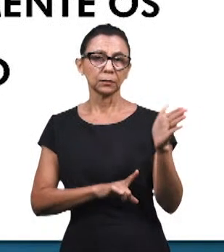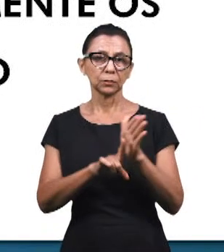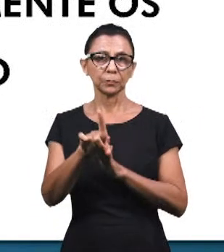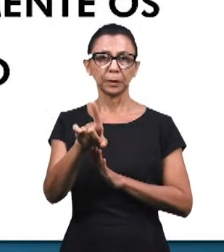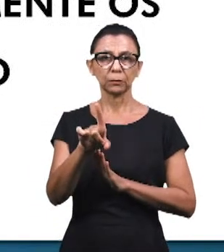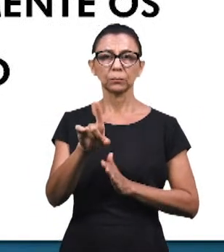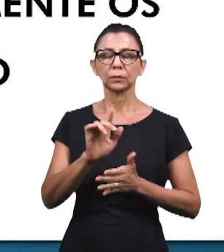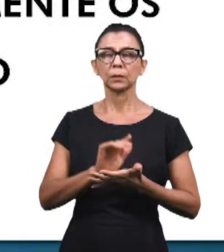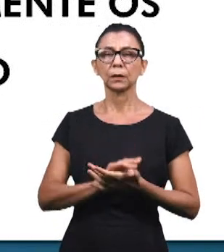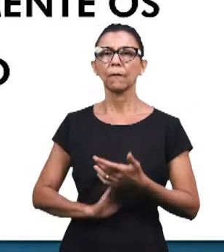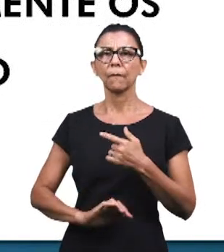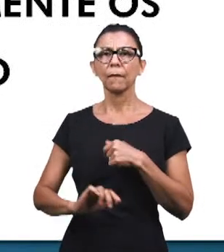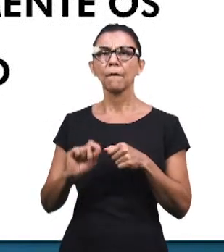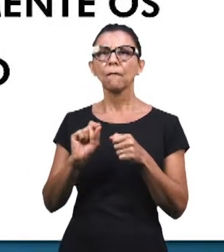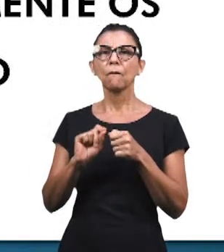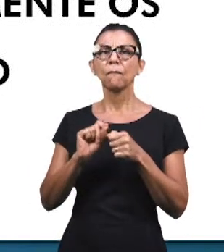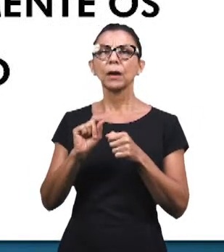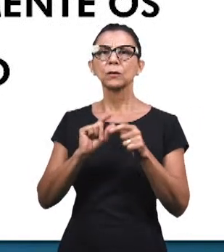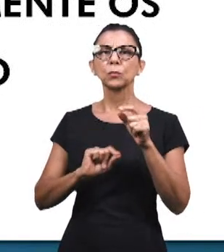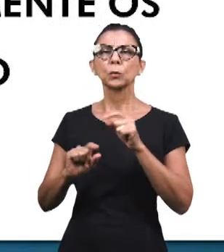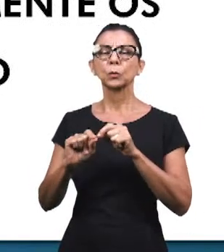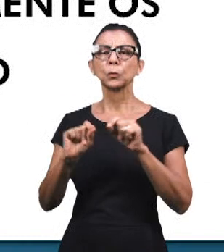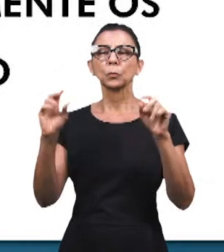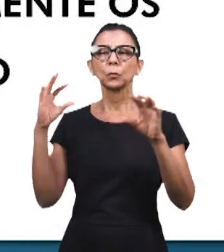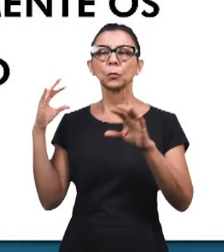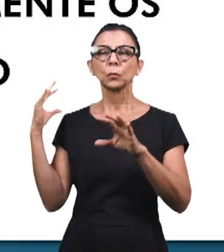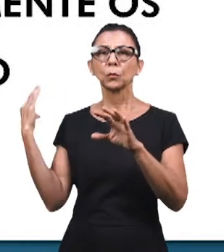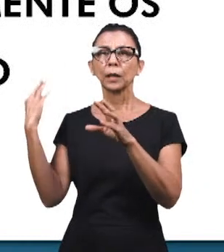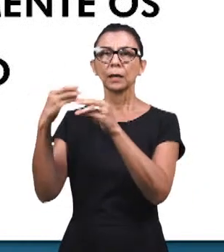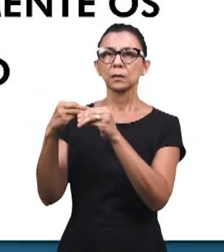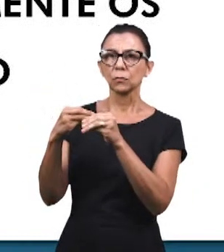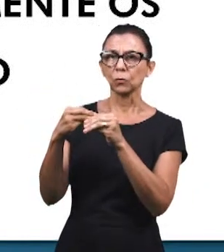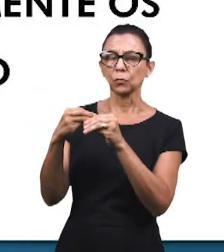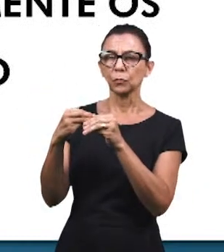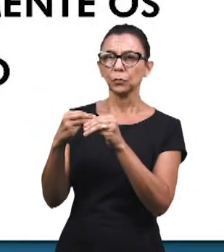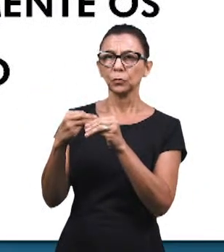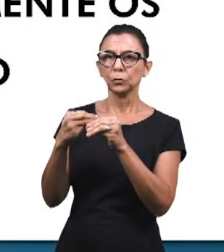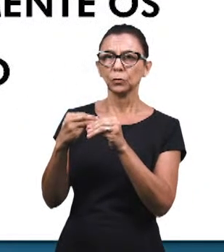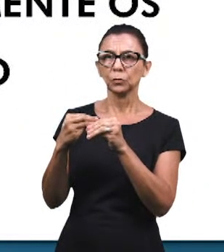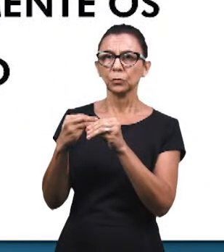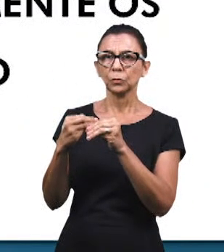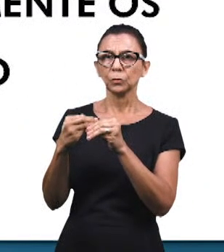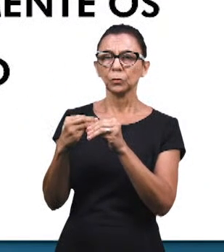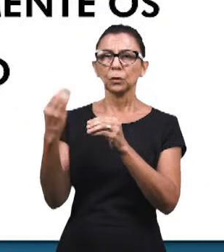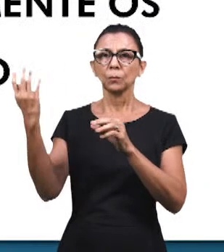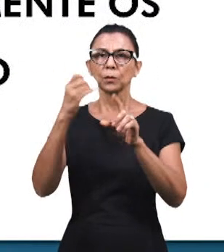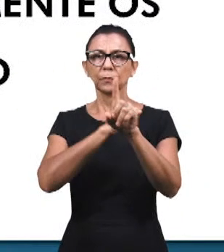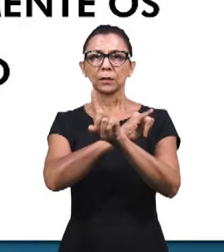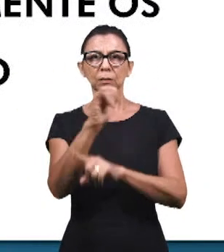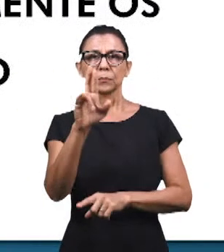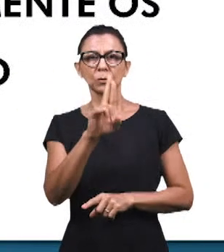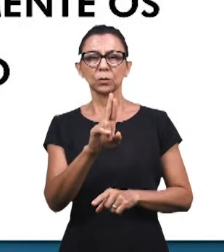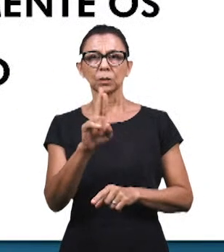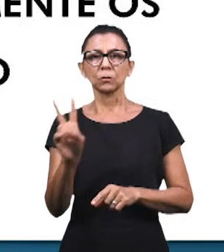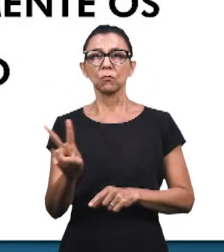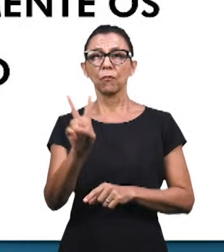aqui. Faça um resumo, usando profeticamente os valores que estavam dentro da arca,